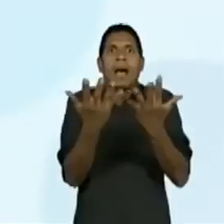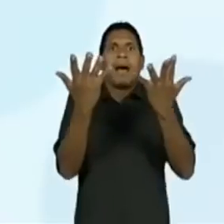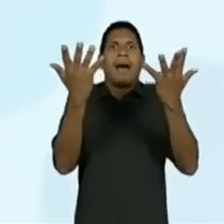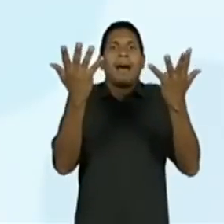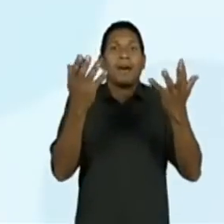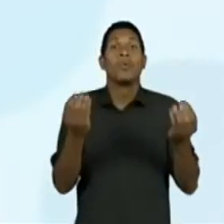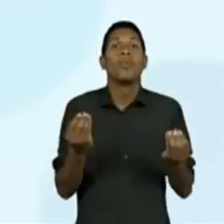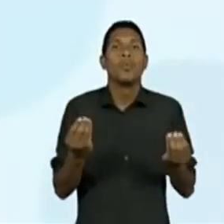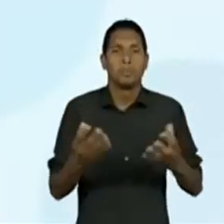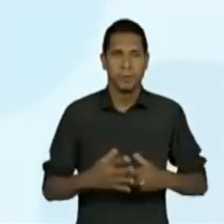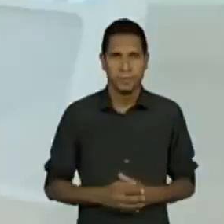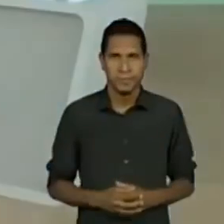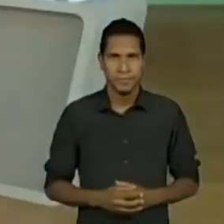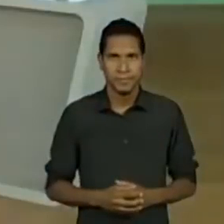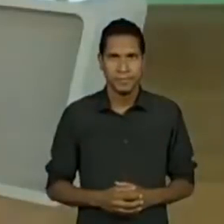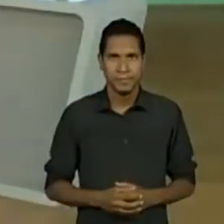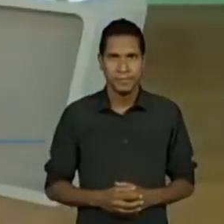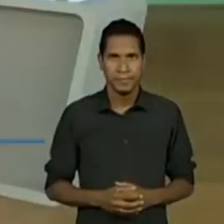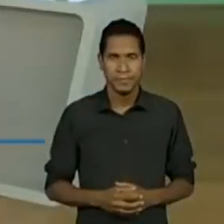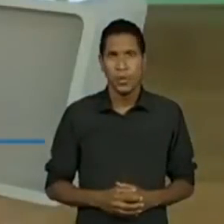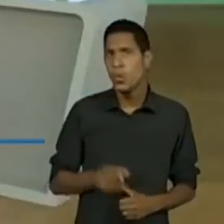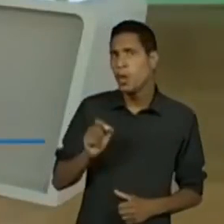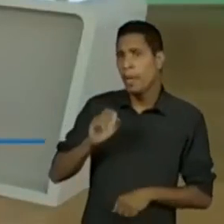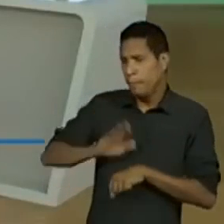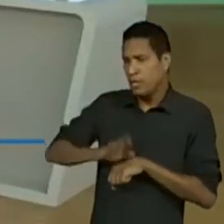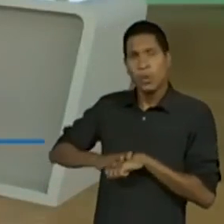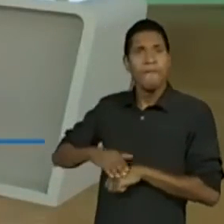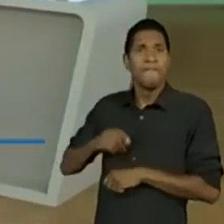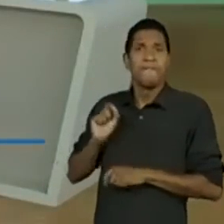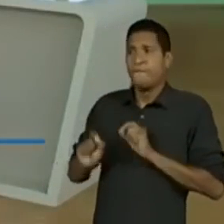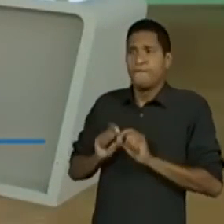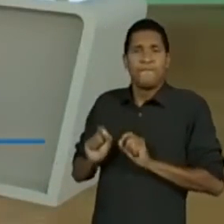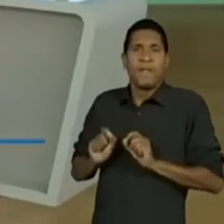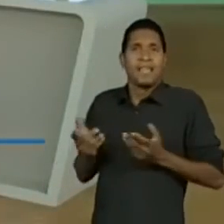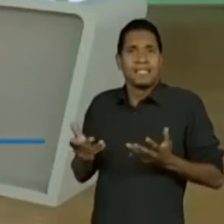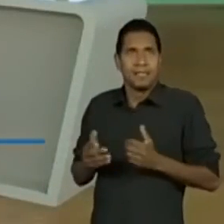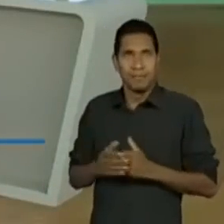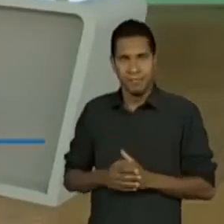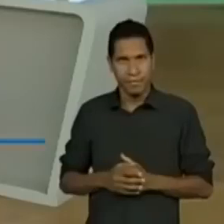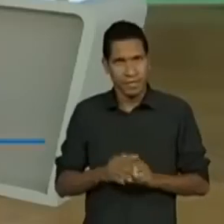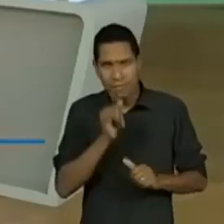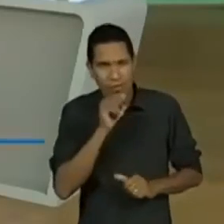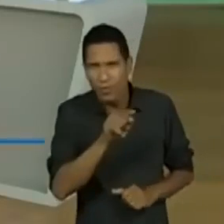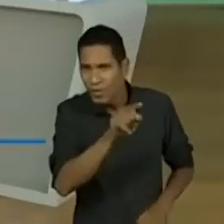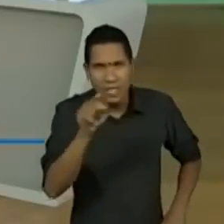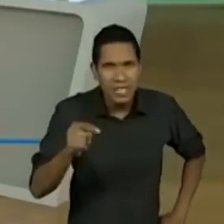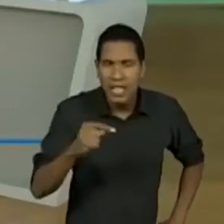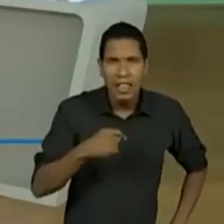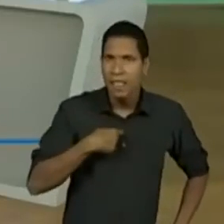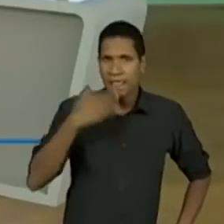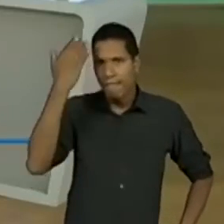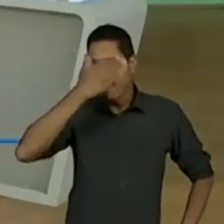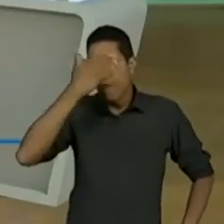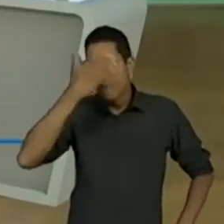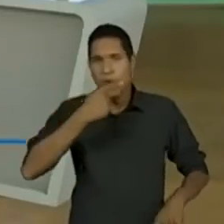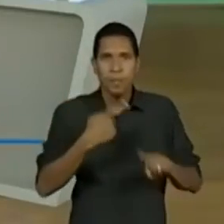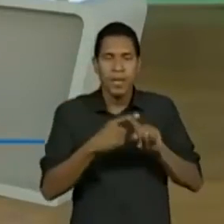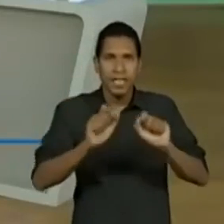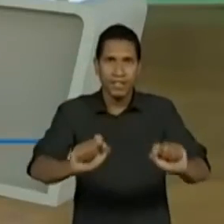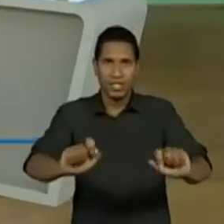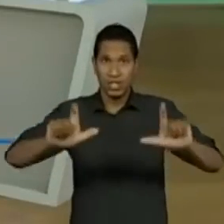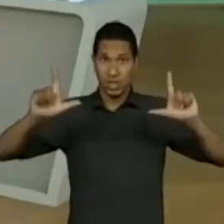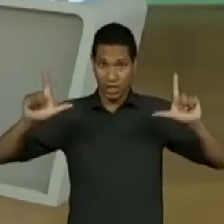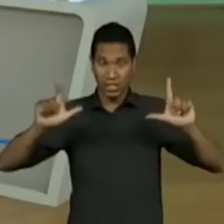Legal. Mas tem uma coisa que ela vai, que vocês não veem. Eu fiz aqui, mas vocês não veem, porque vocês estão em tela cheia,